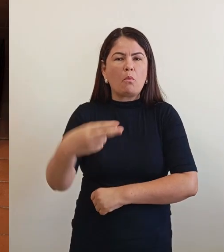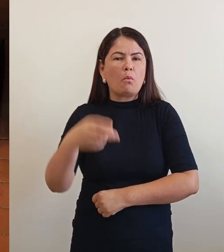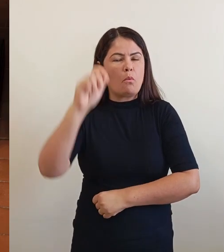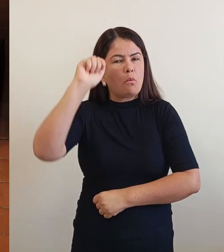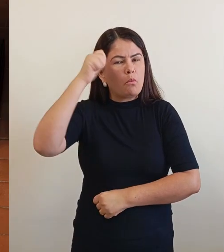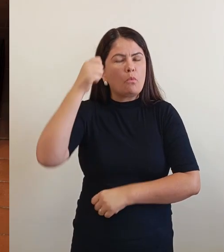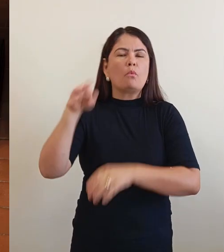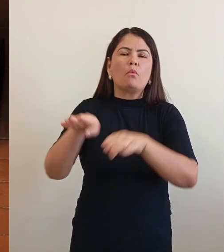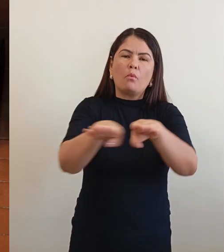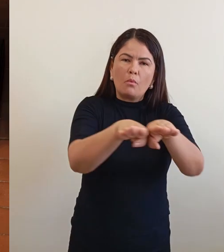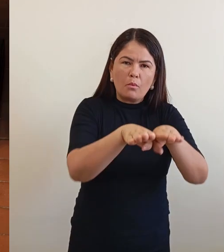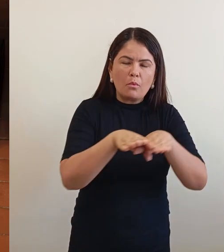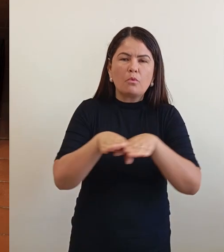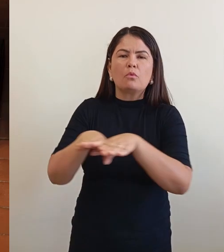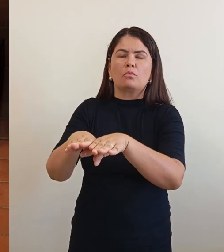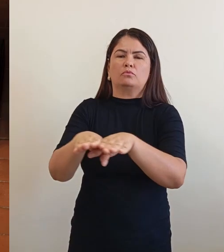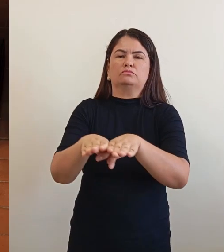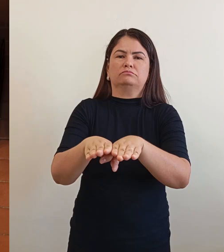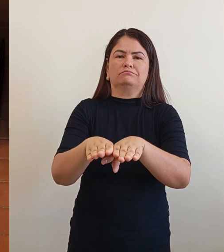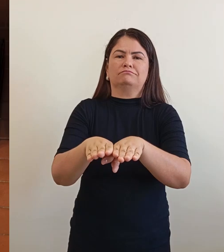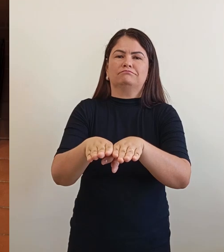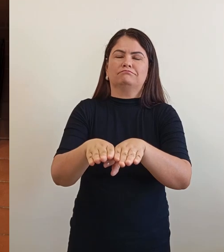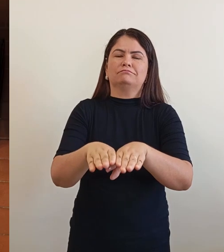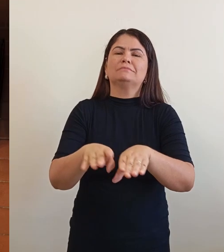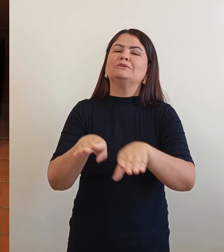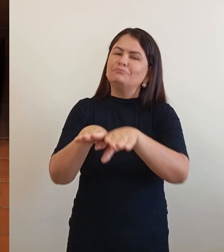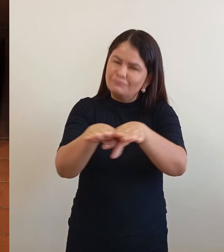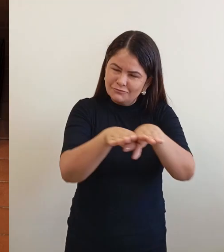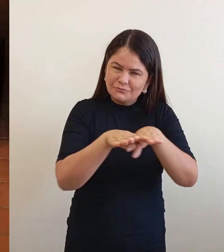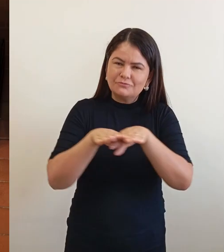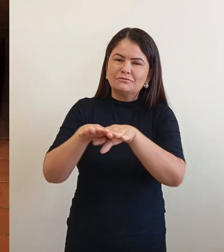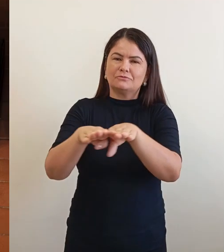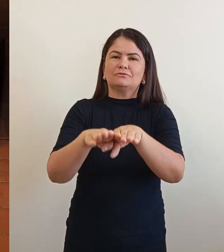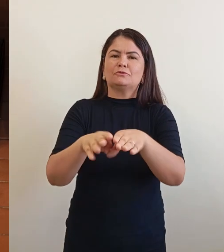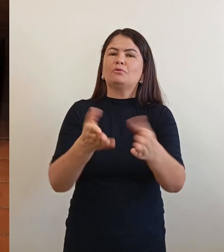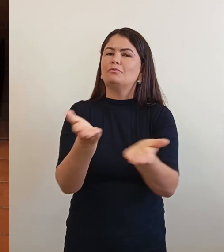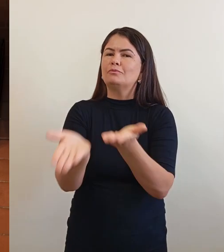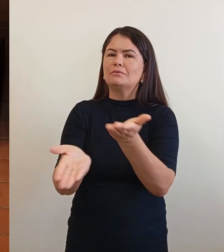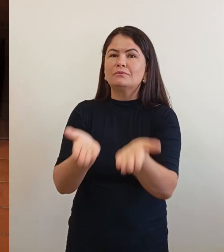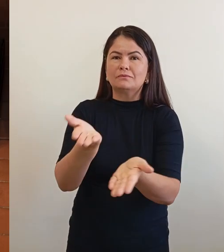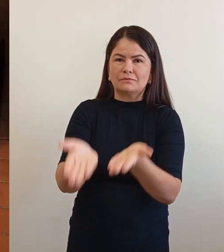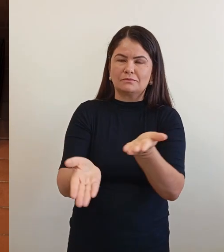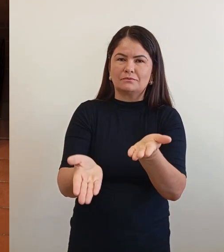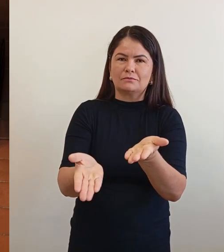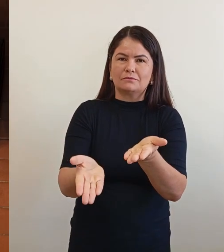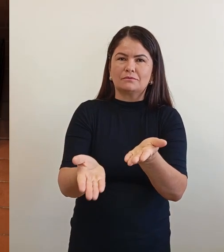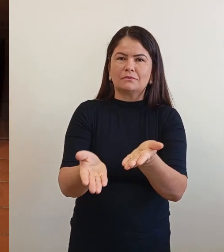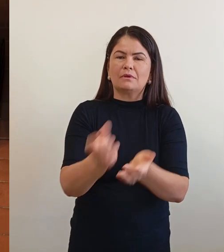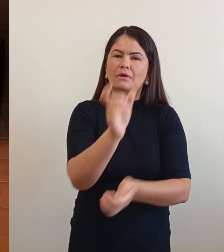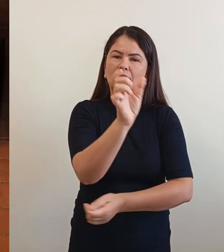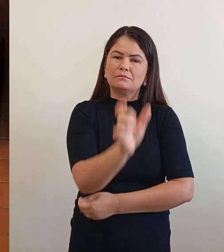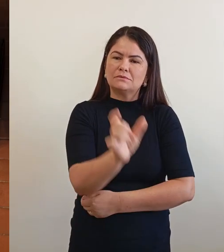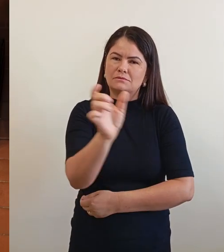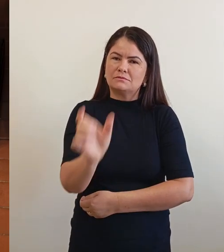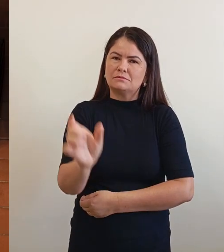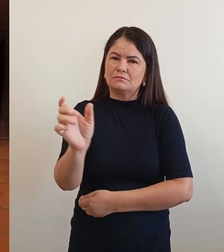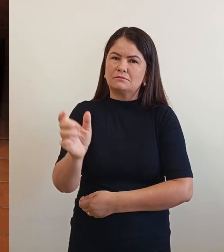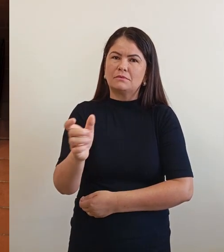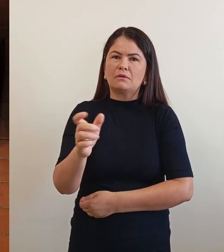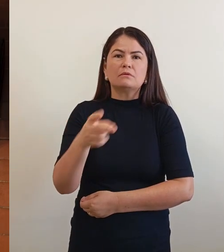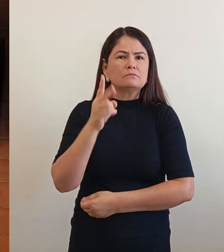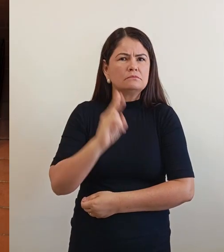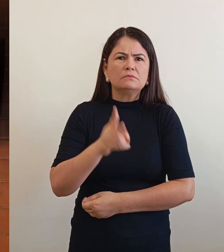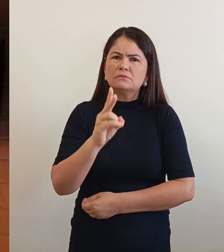com essa igualdade, que nós vamos tratar as pessoas. Como eu sempre tratei. Quando eu trabalhava na